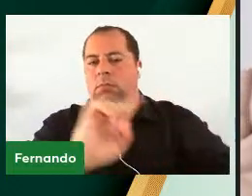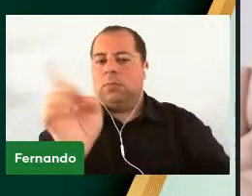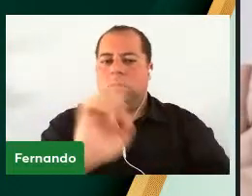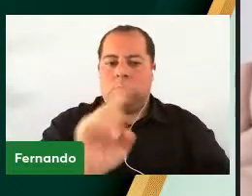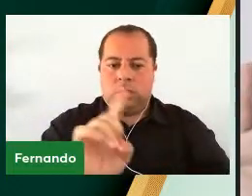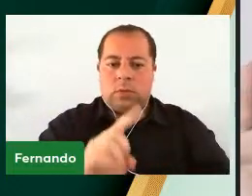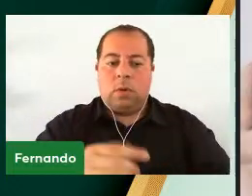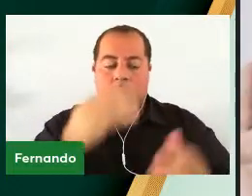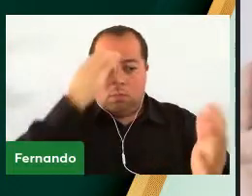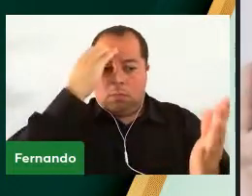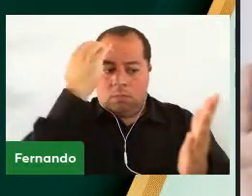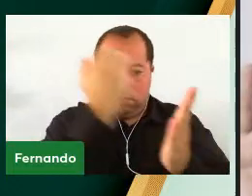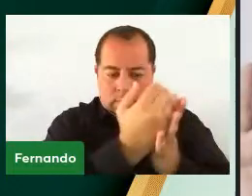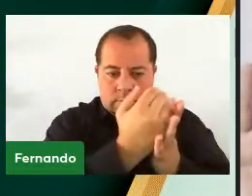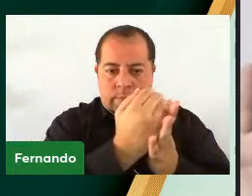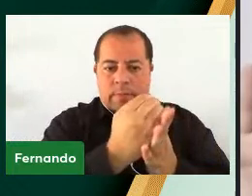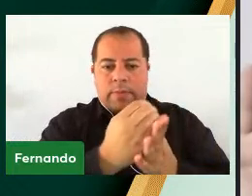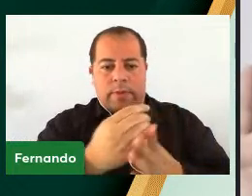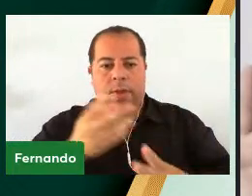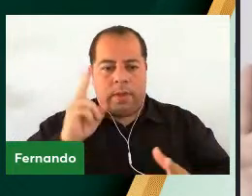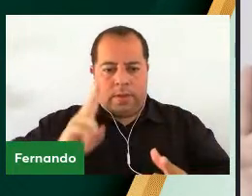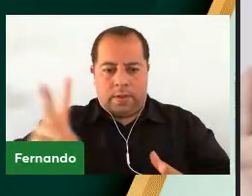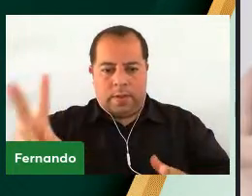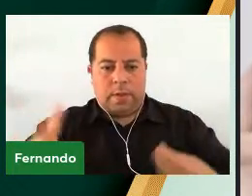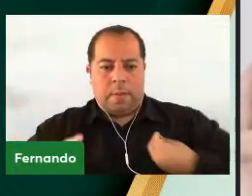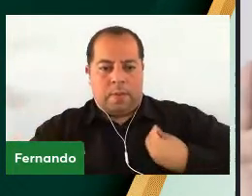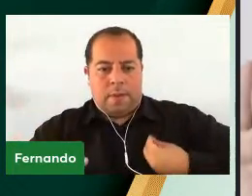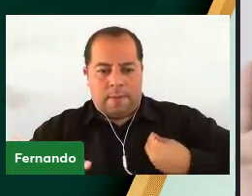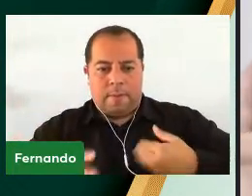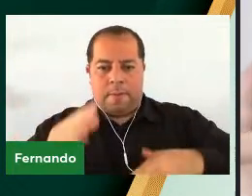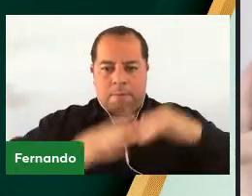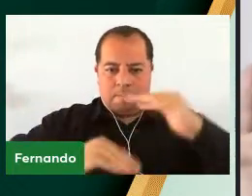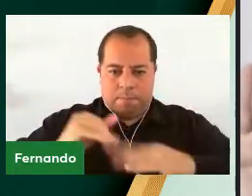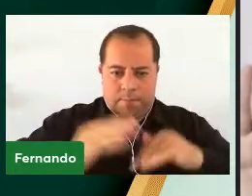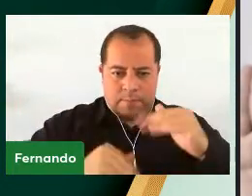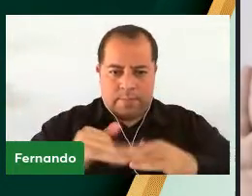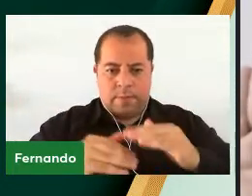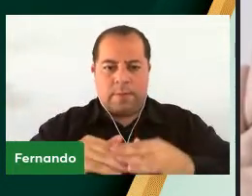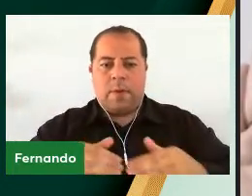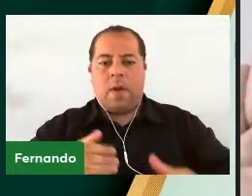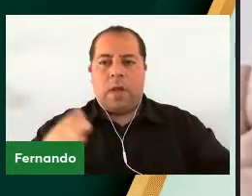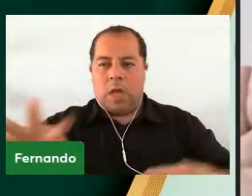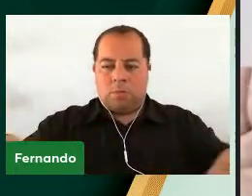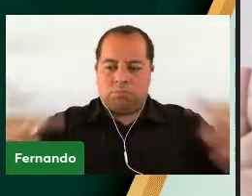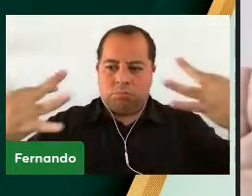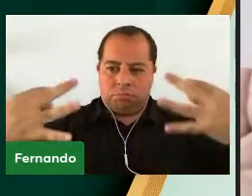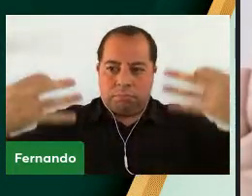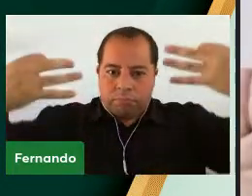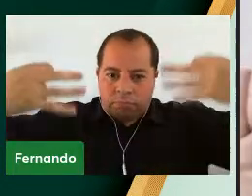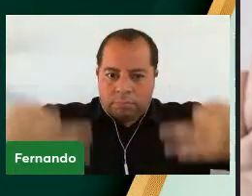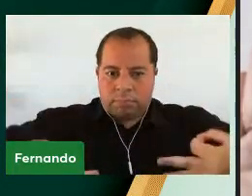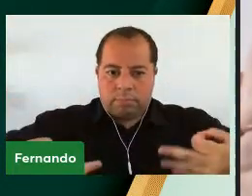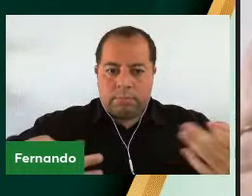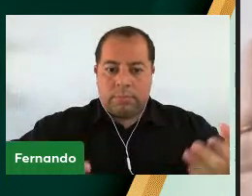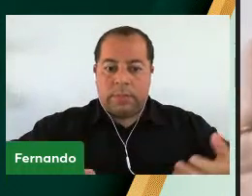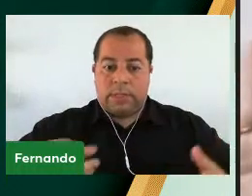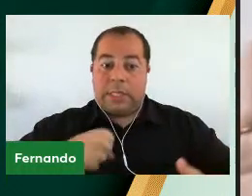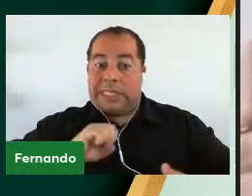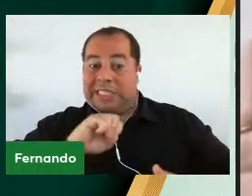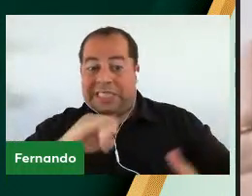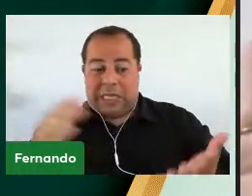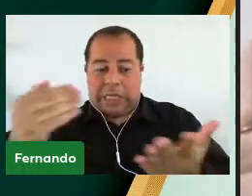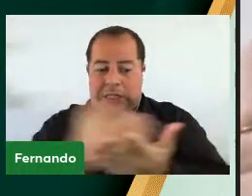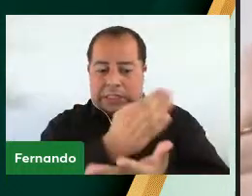fidelidade Gozem para sempre a minha vida e a arte De boa reputação entre os homens Se dele me afastar ou infringi-lo,